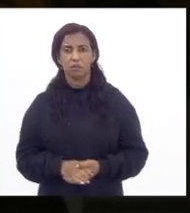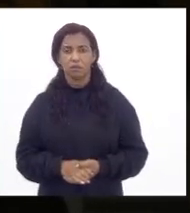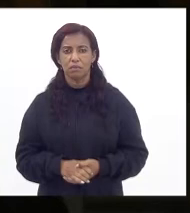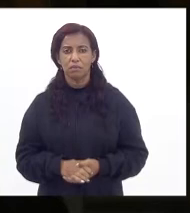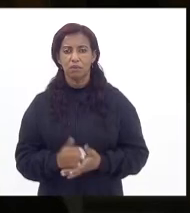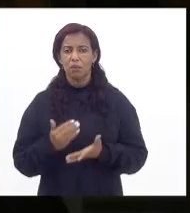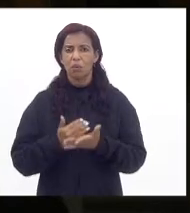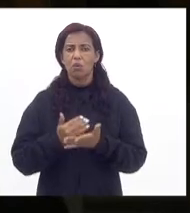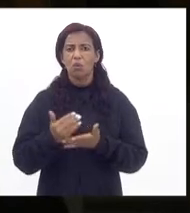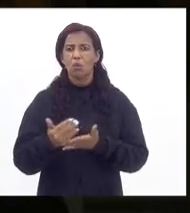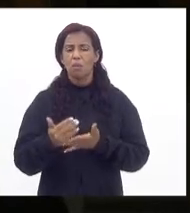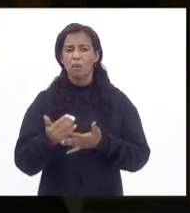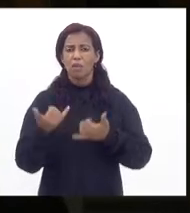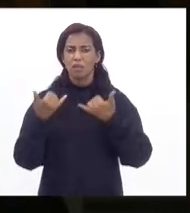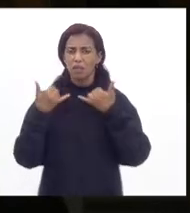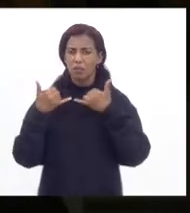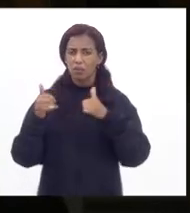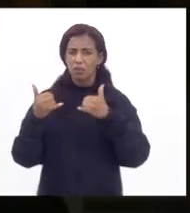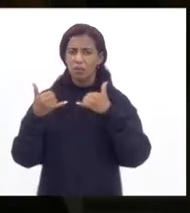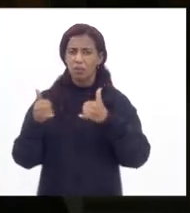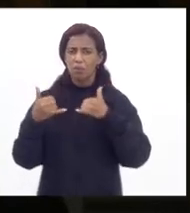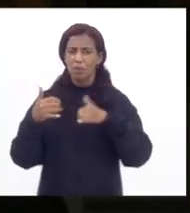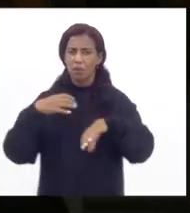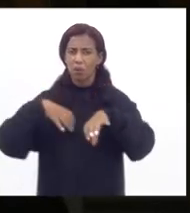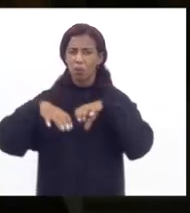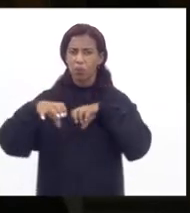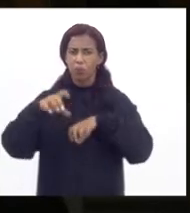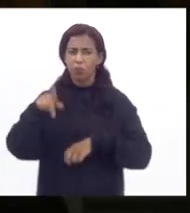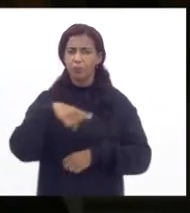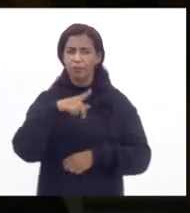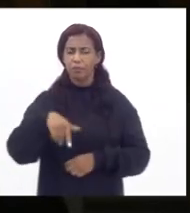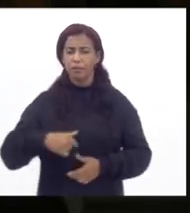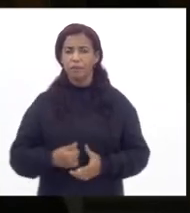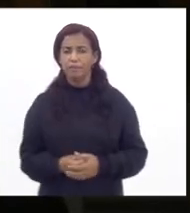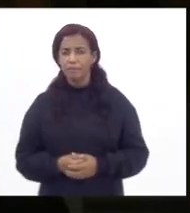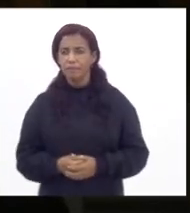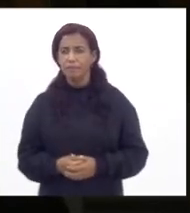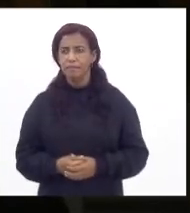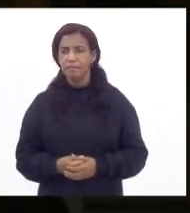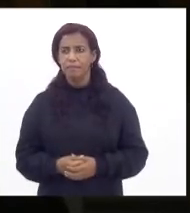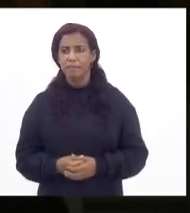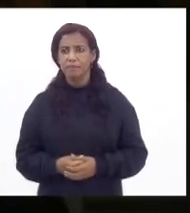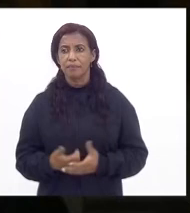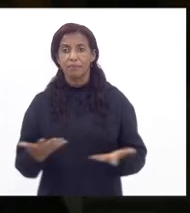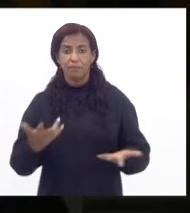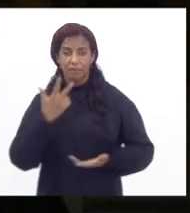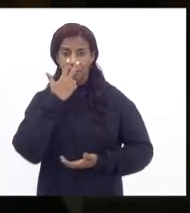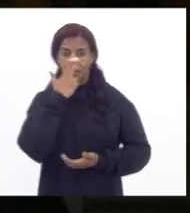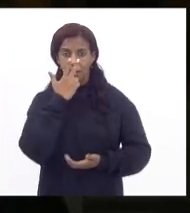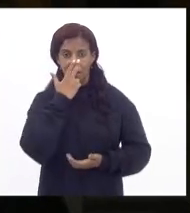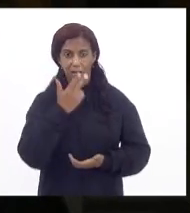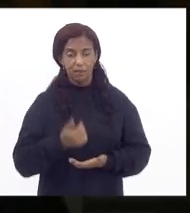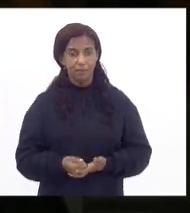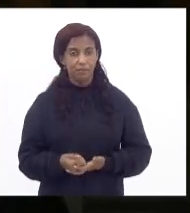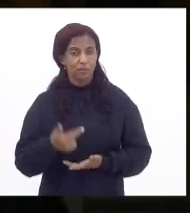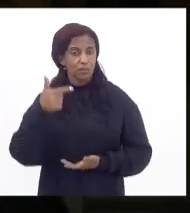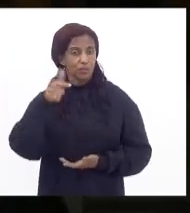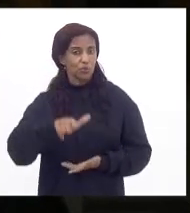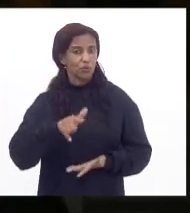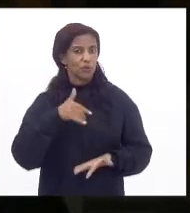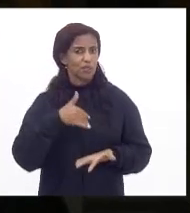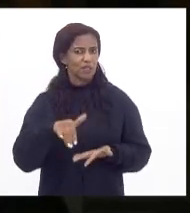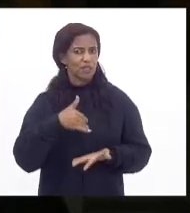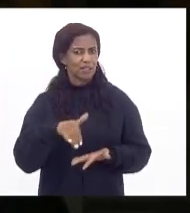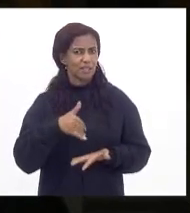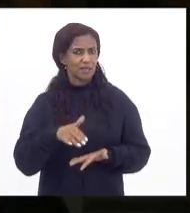começam a circular informes que o ensino remoto vai ser suspenso ao que parece mais uma vez a secretaria